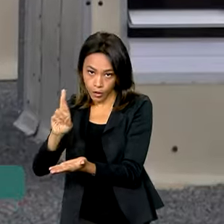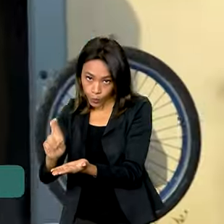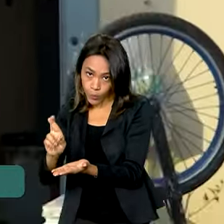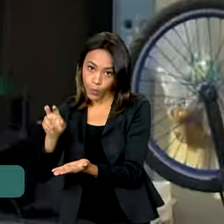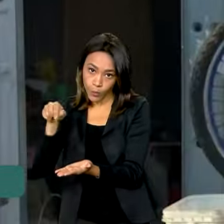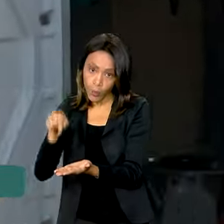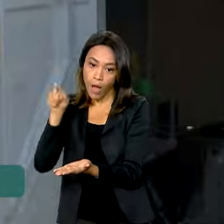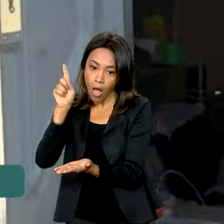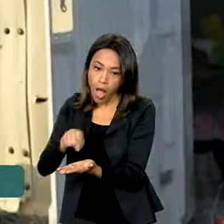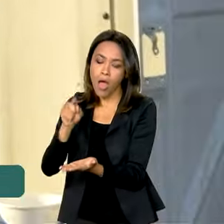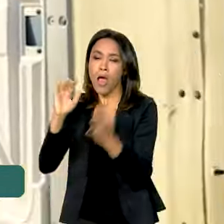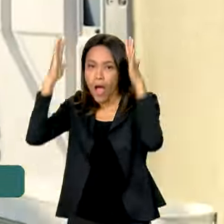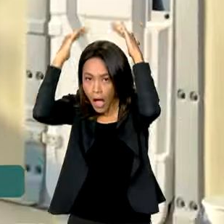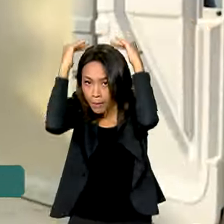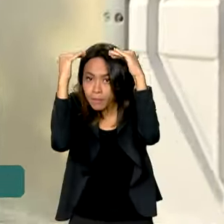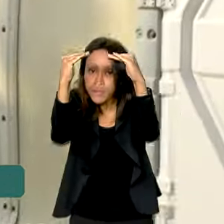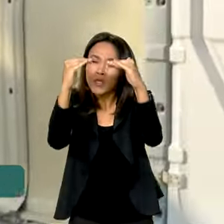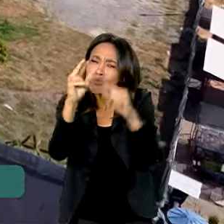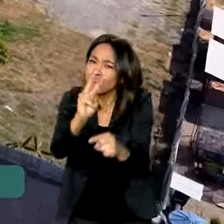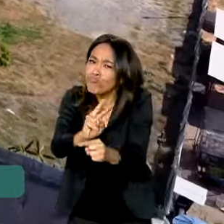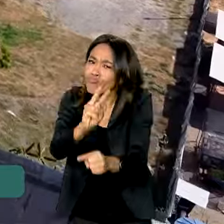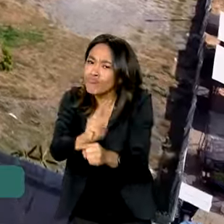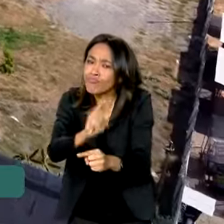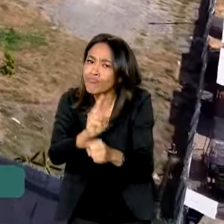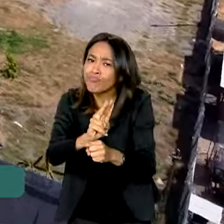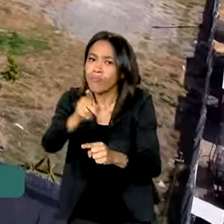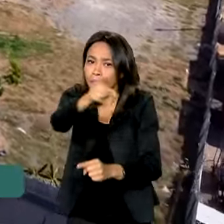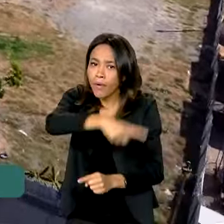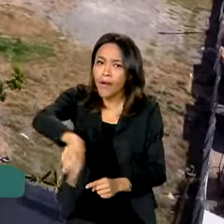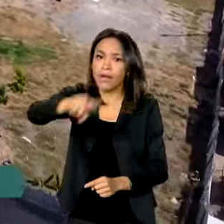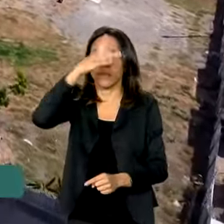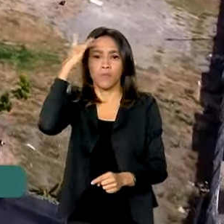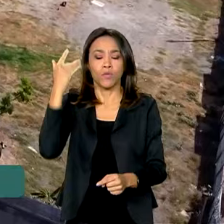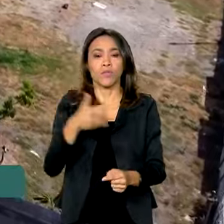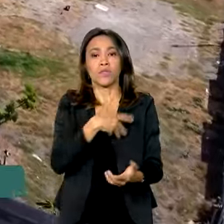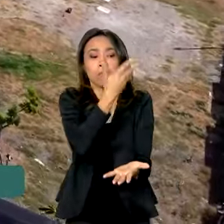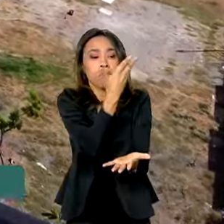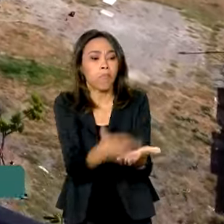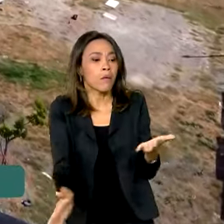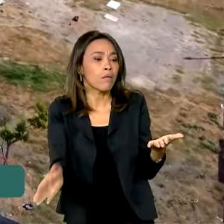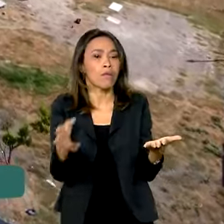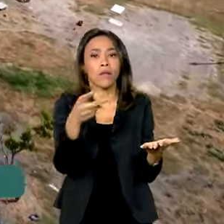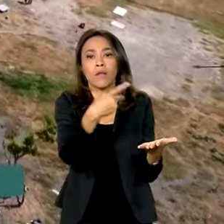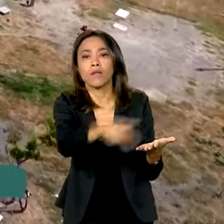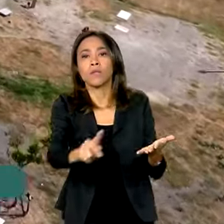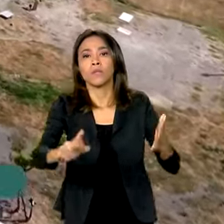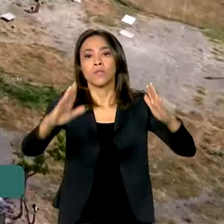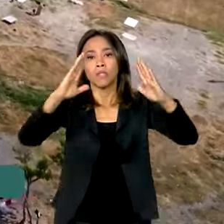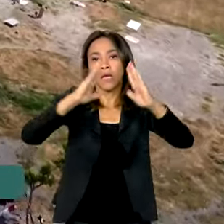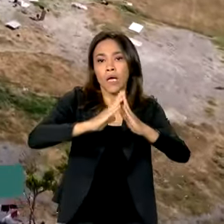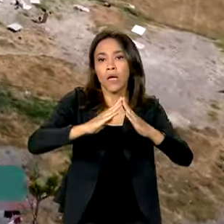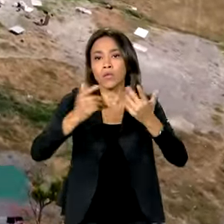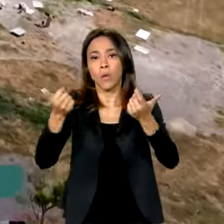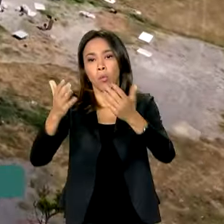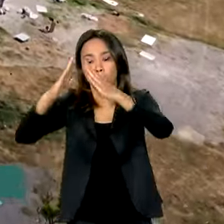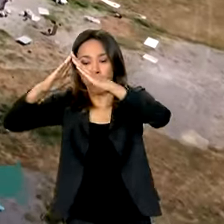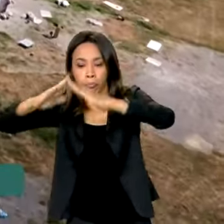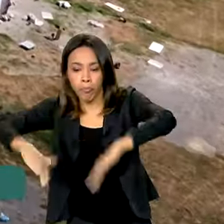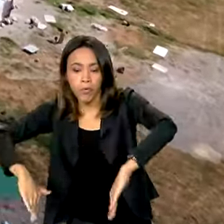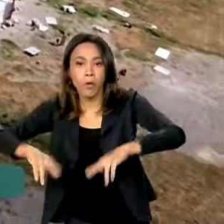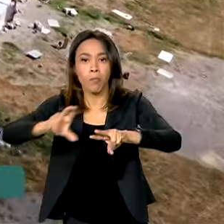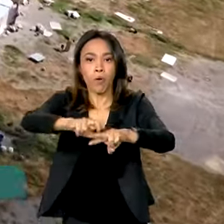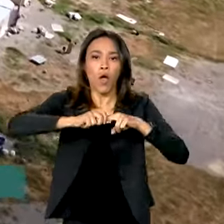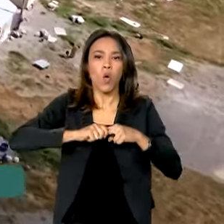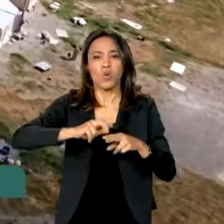servem como abrigo temporário para aqueles que estão desalojados ou desabrigados por causa das